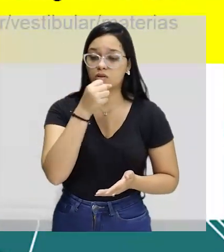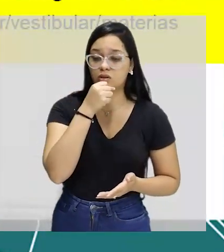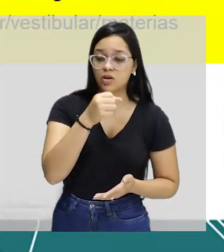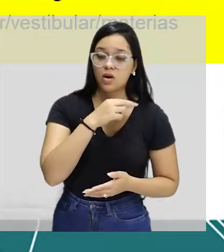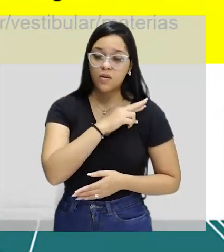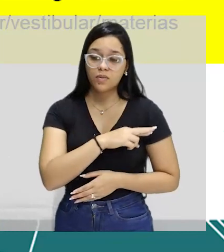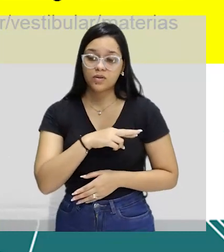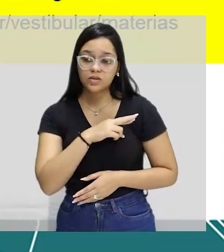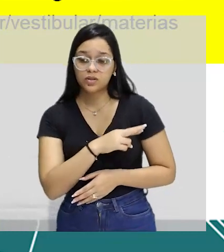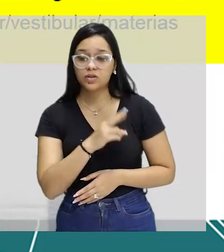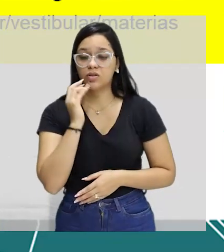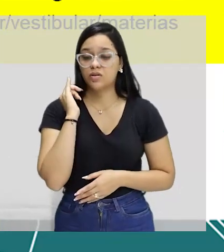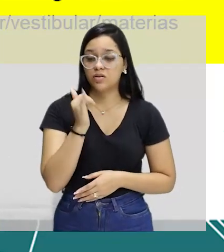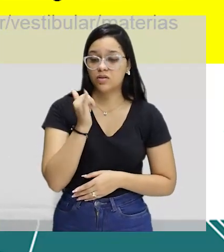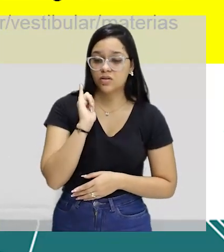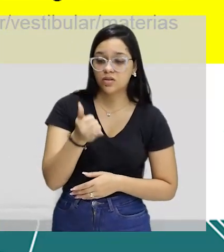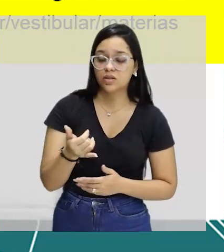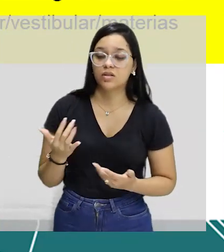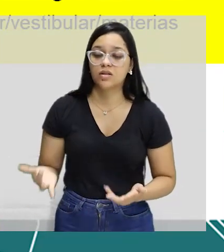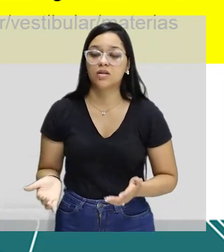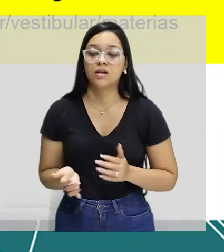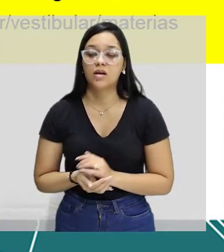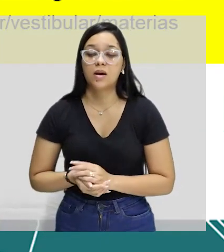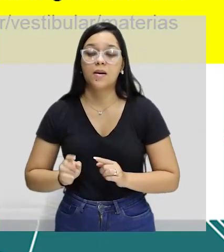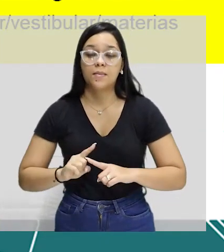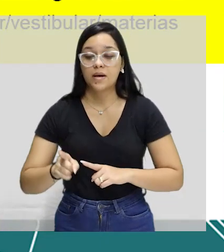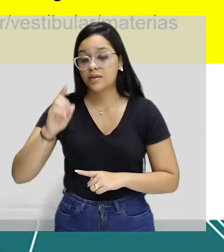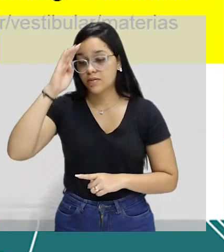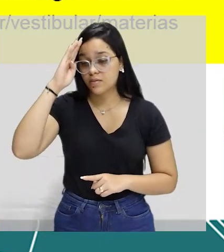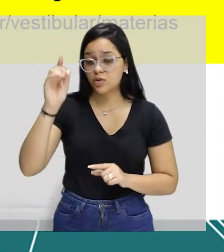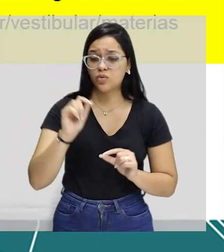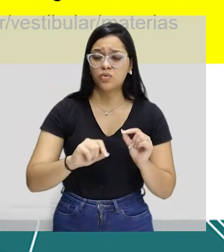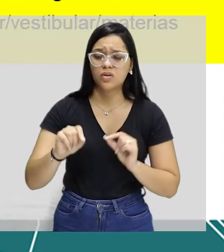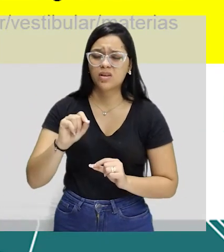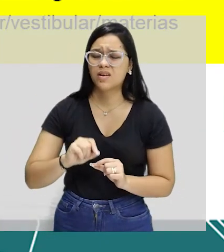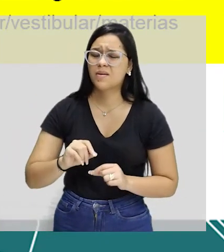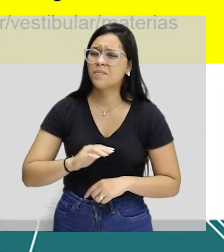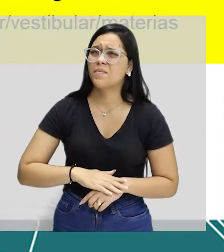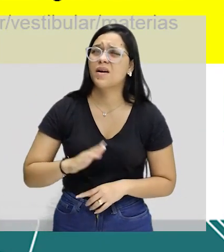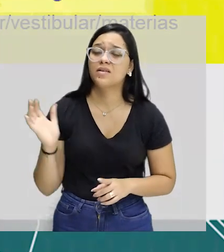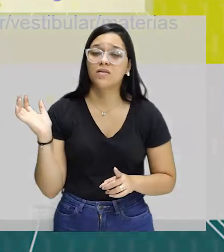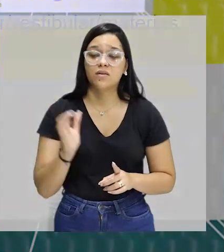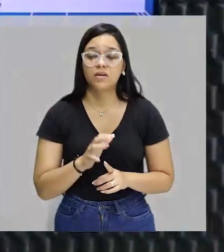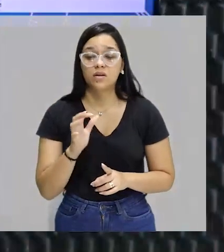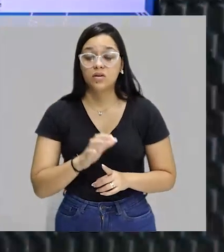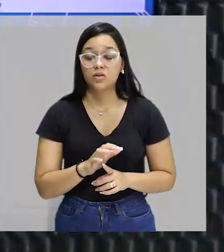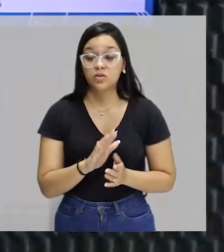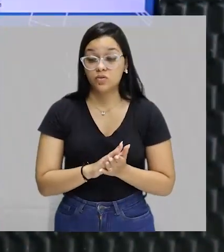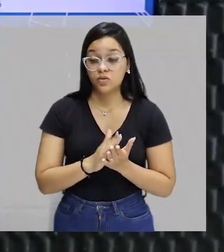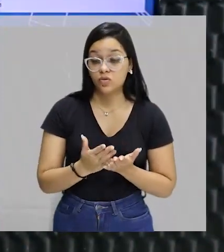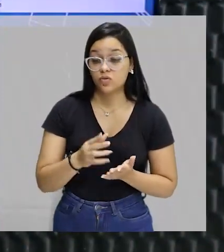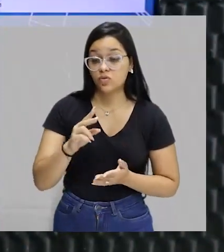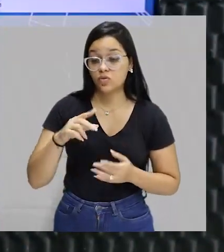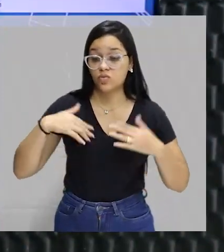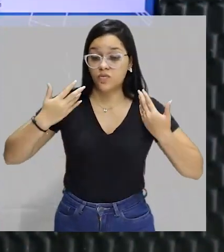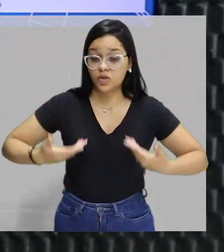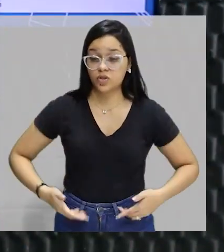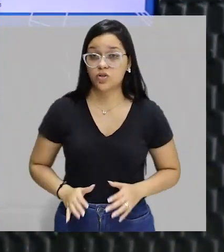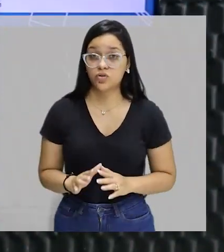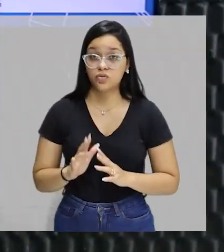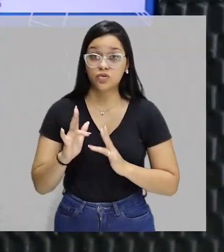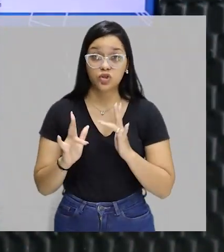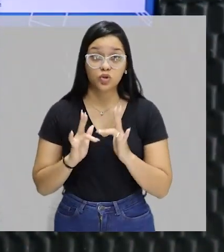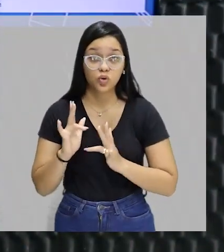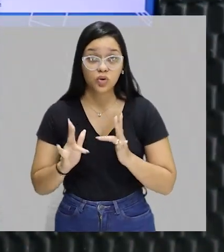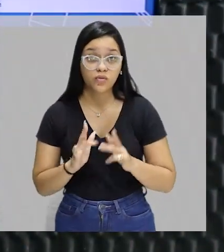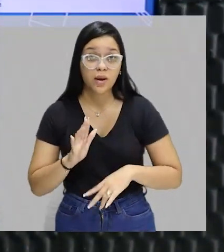romancista, contista, cronista, mas principalmente a obra dele, chamado Vestido de Noiva, que não foi a única, mas talvez tenha